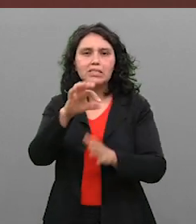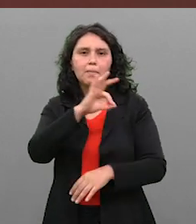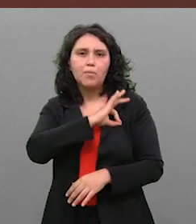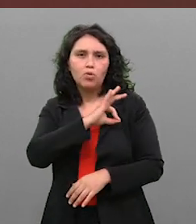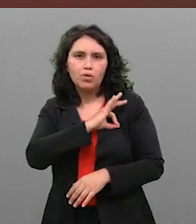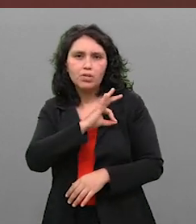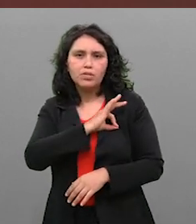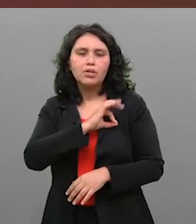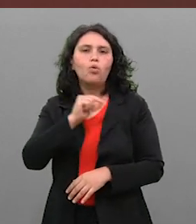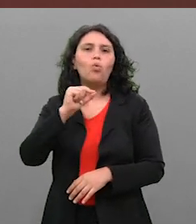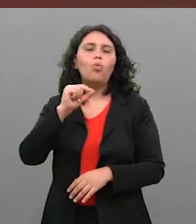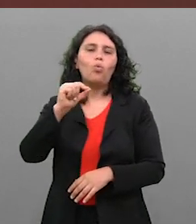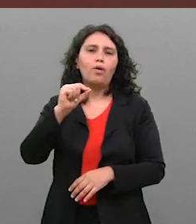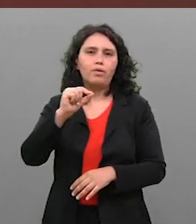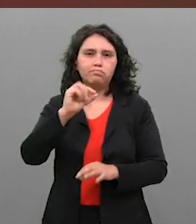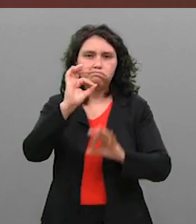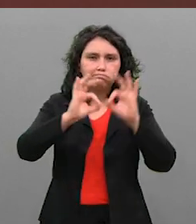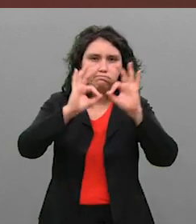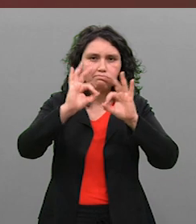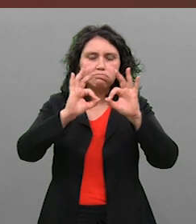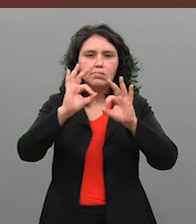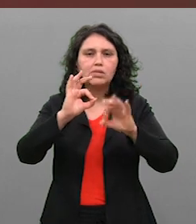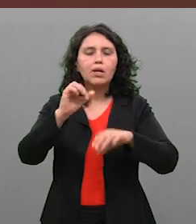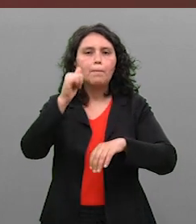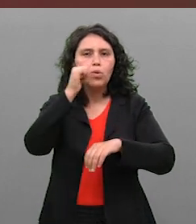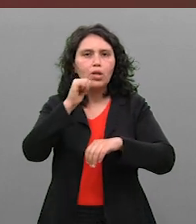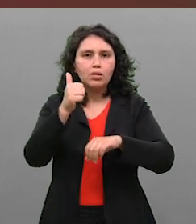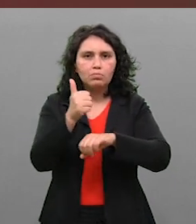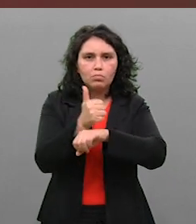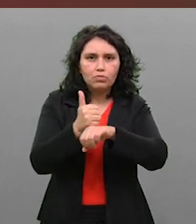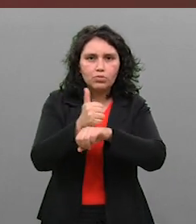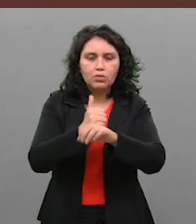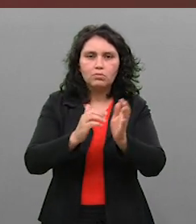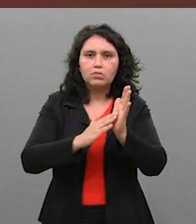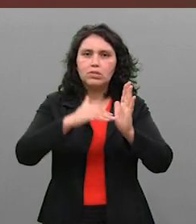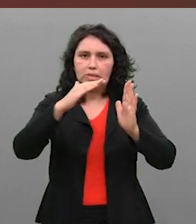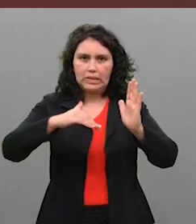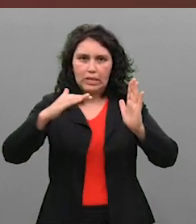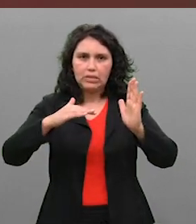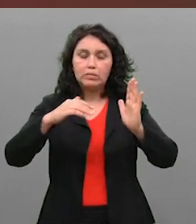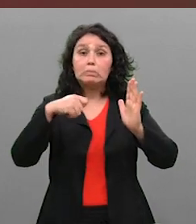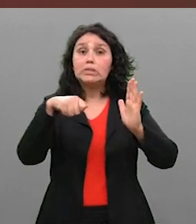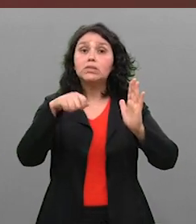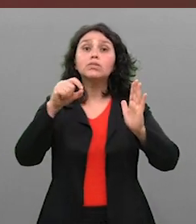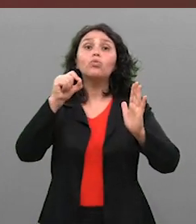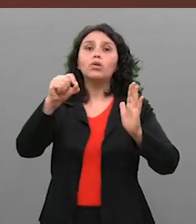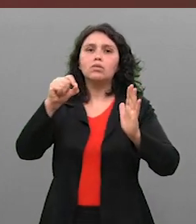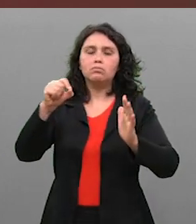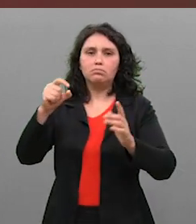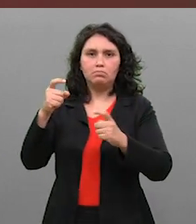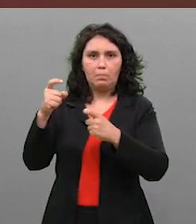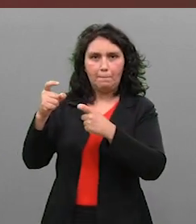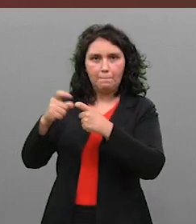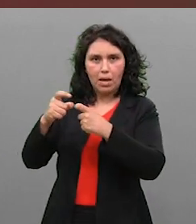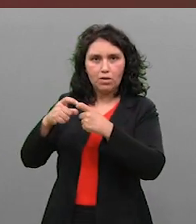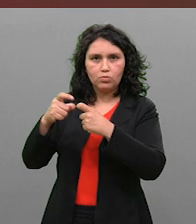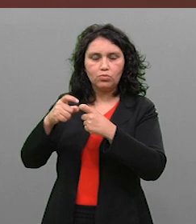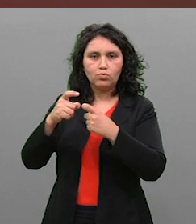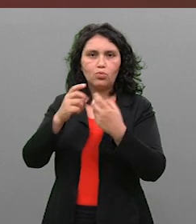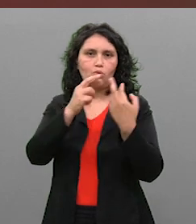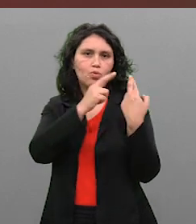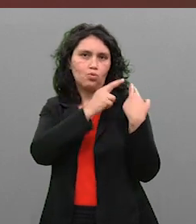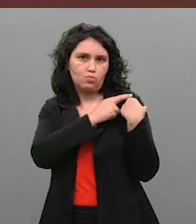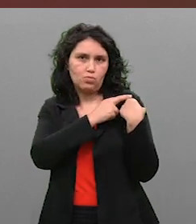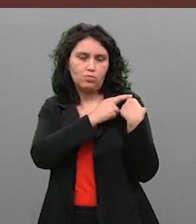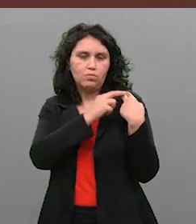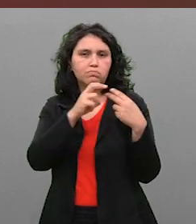esse procedimento que foi realizado por uma esteticista deve ser feito por médicos. Eu te pergunto, doutora, o que